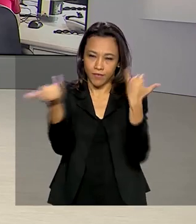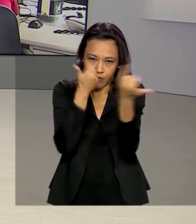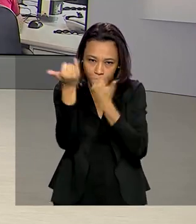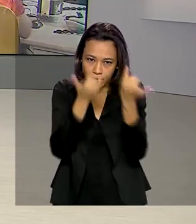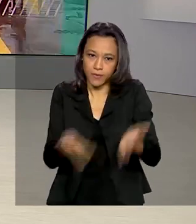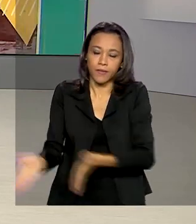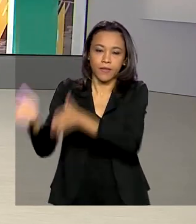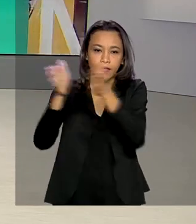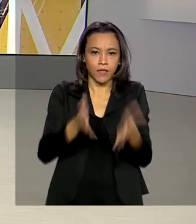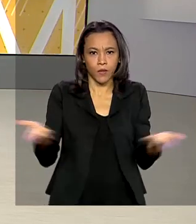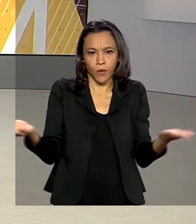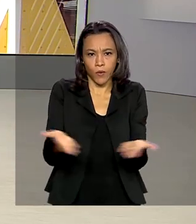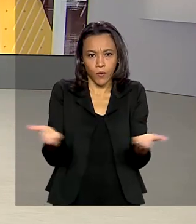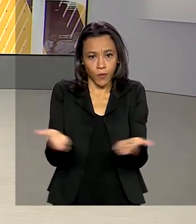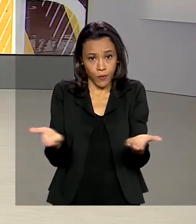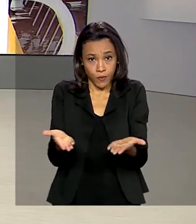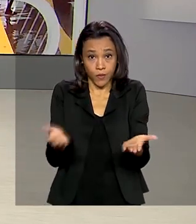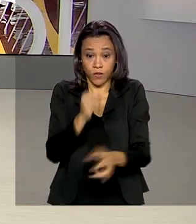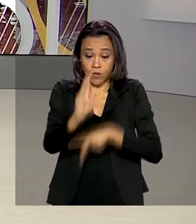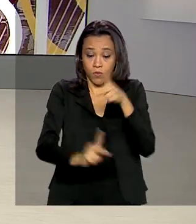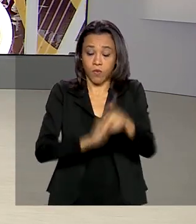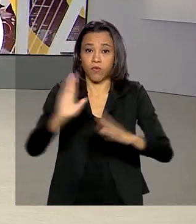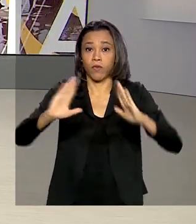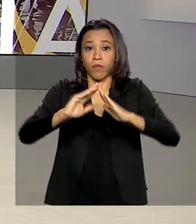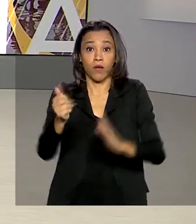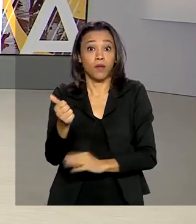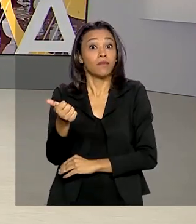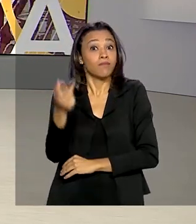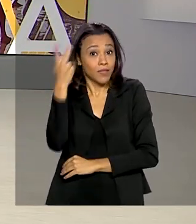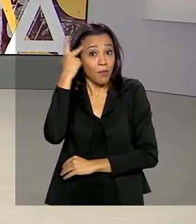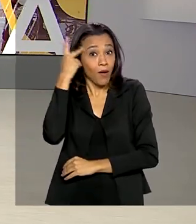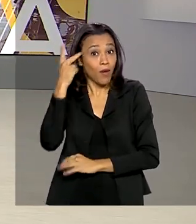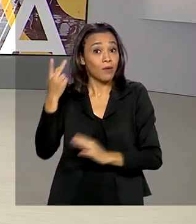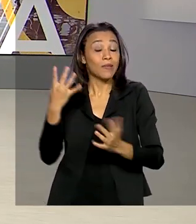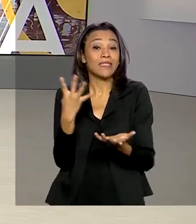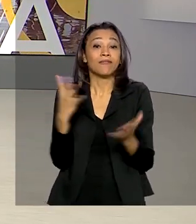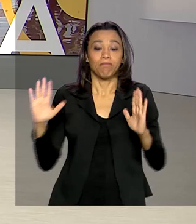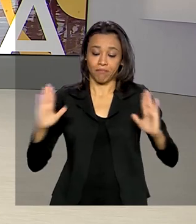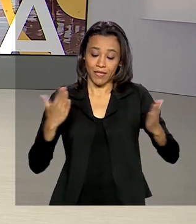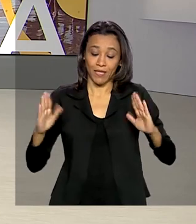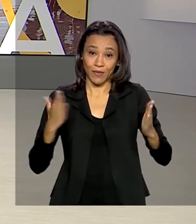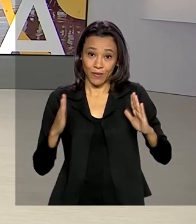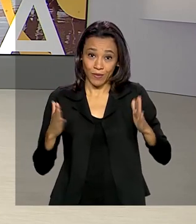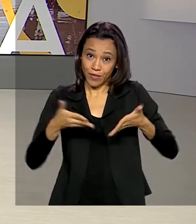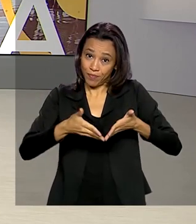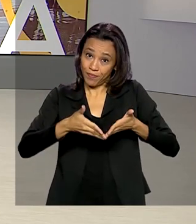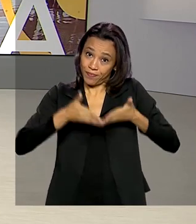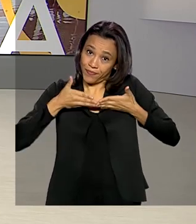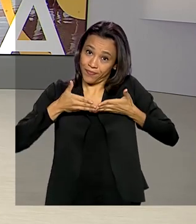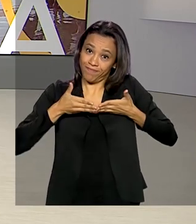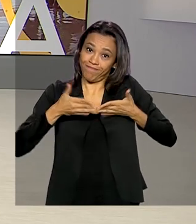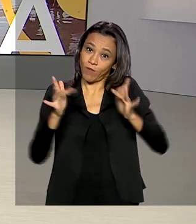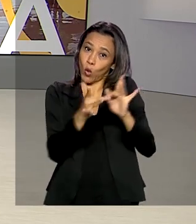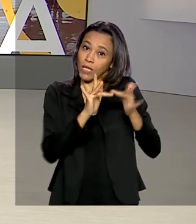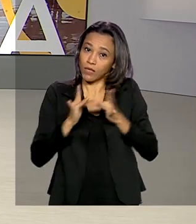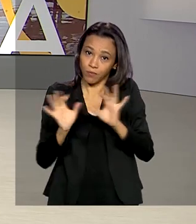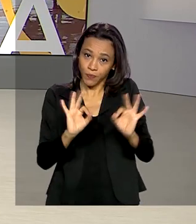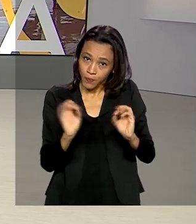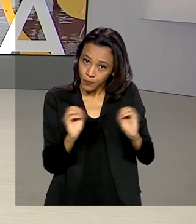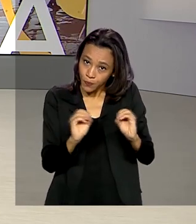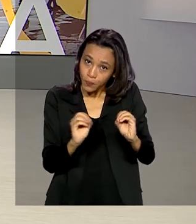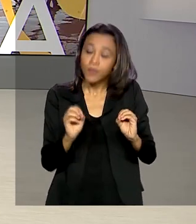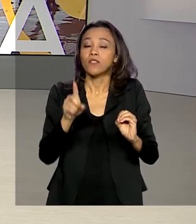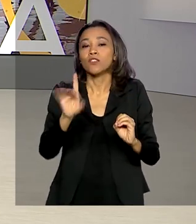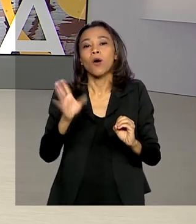E a partir de hoje a população do estado de São Paulo está em quarentena. A medida obriga o fechamento do comércio e mantém apenas os serviços